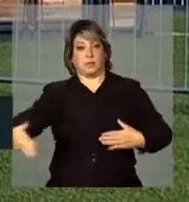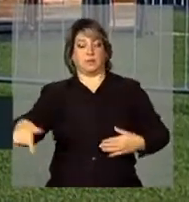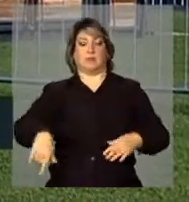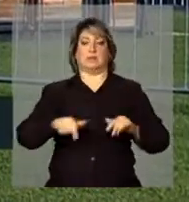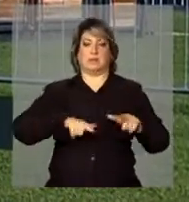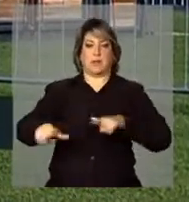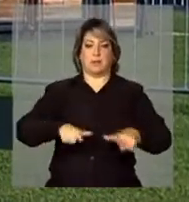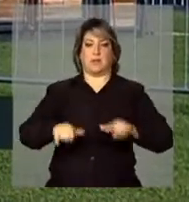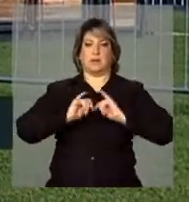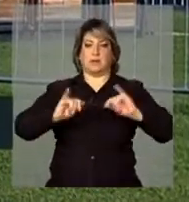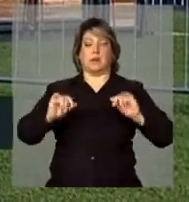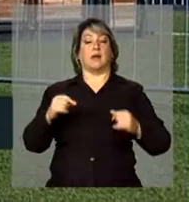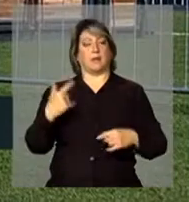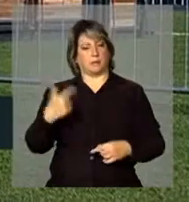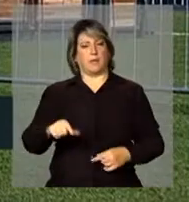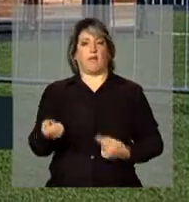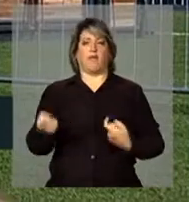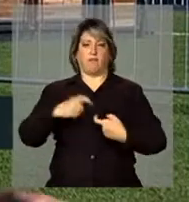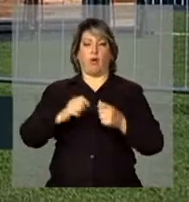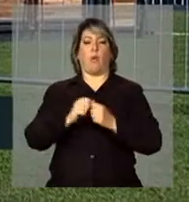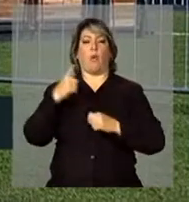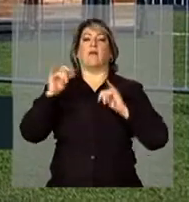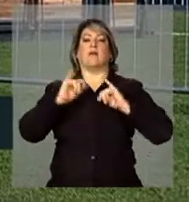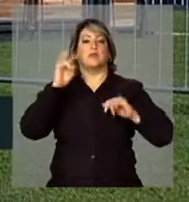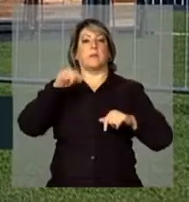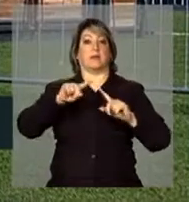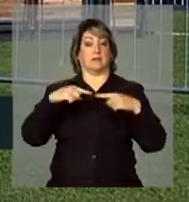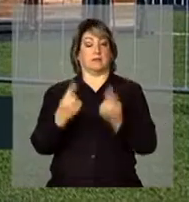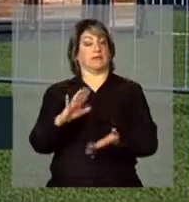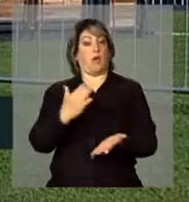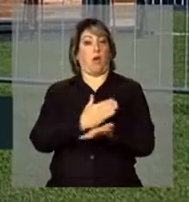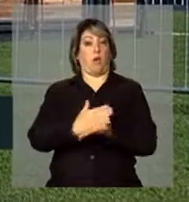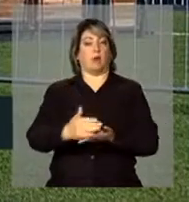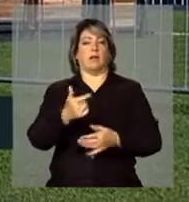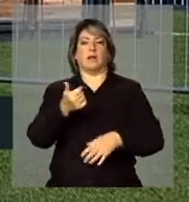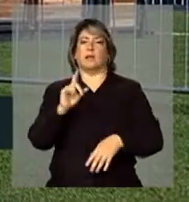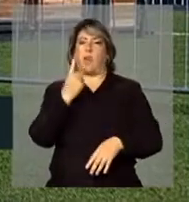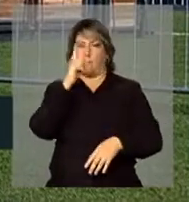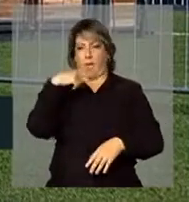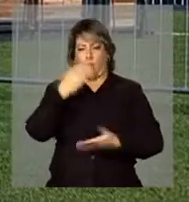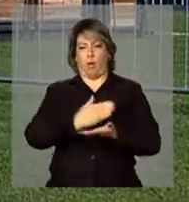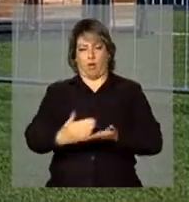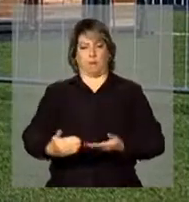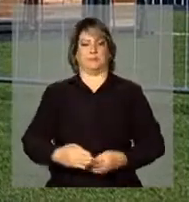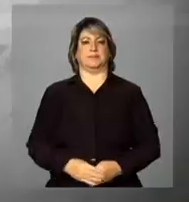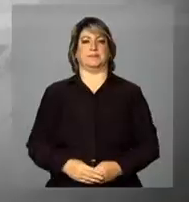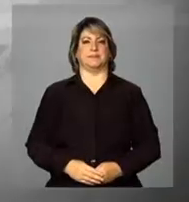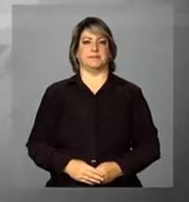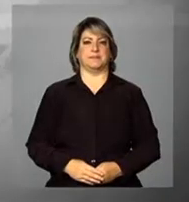campanha. Daqui a pouquinho eu volto com mais informações sobre esse evento, que deve começar mais ou menos daqui a uma hora. Malu?